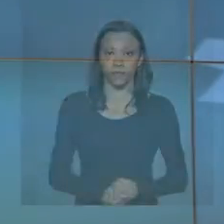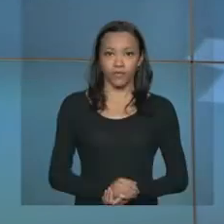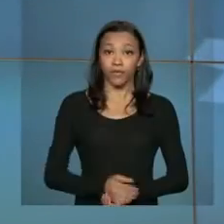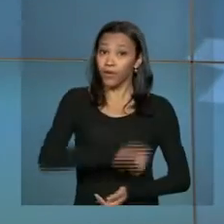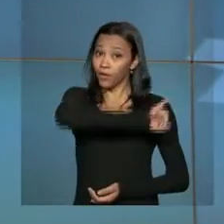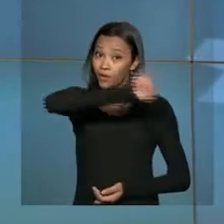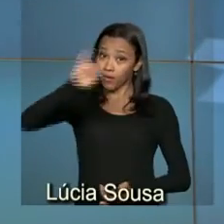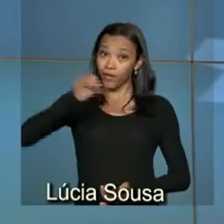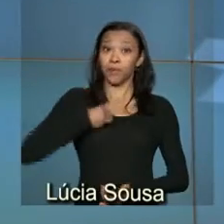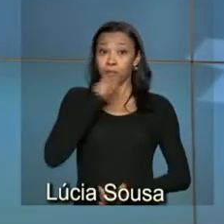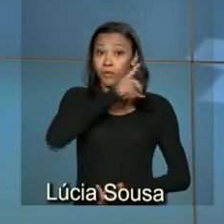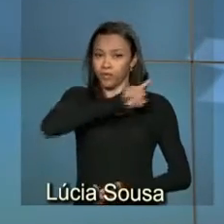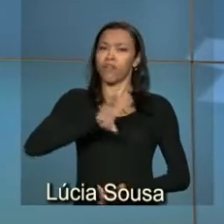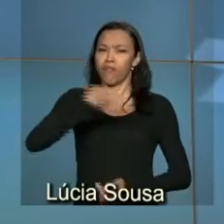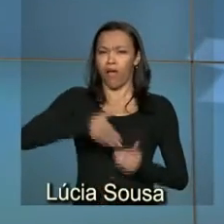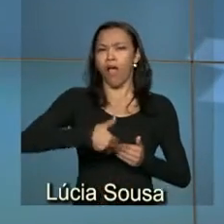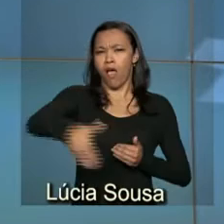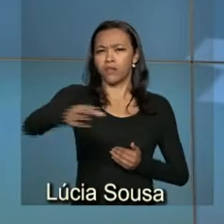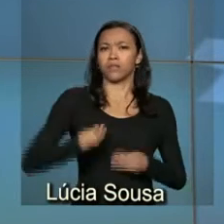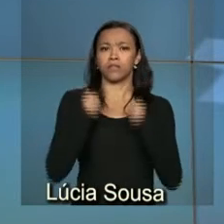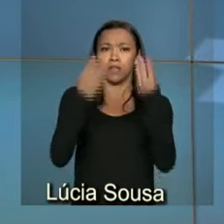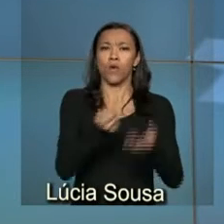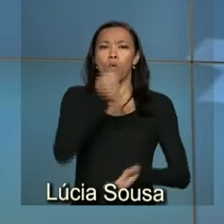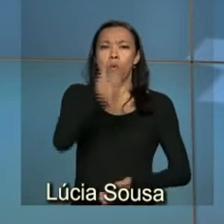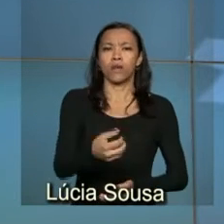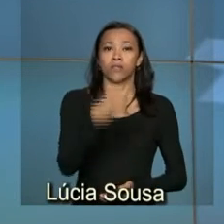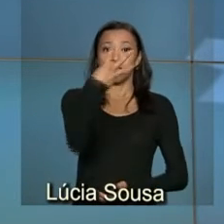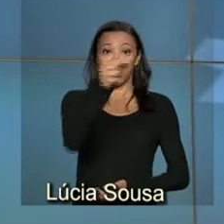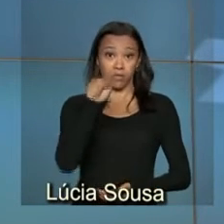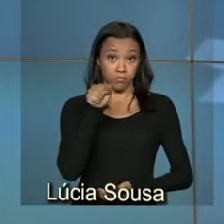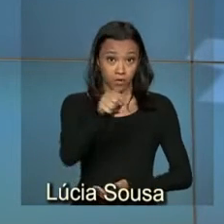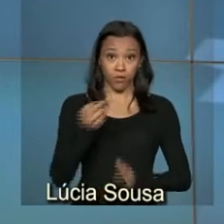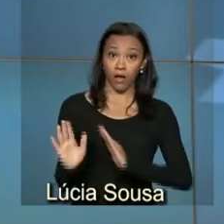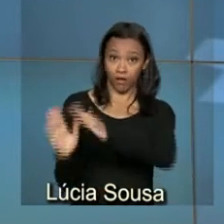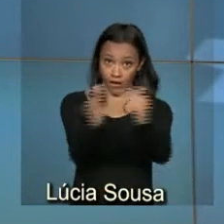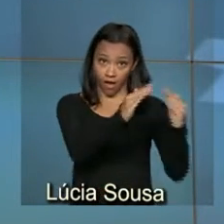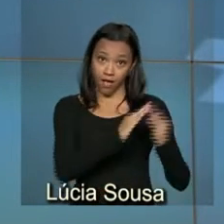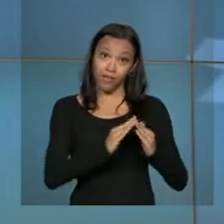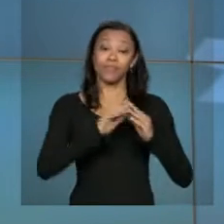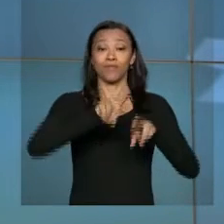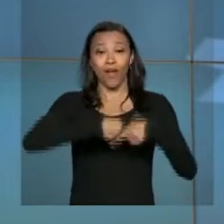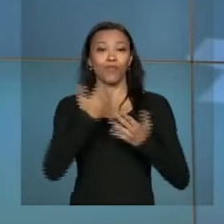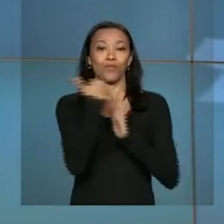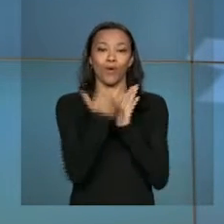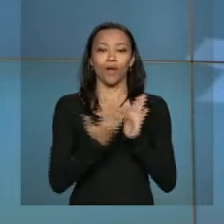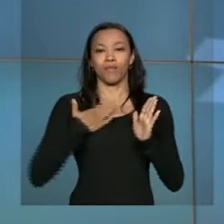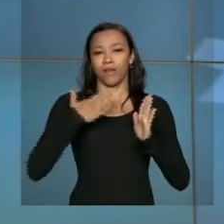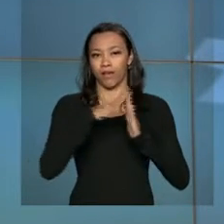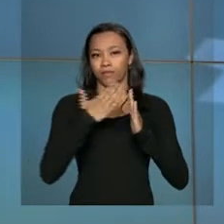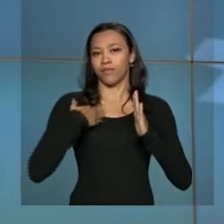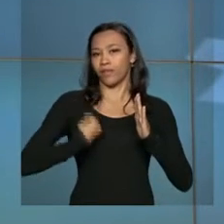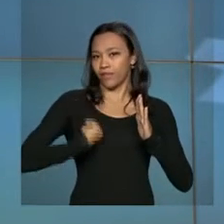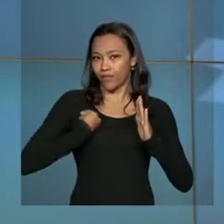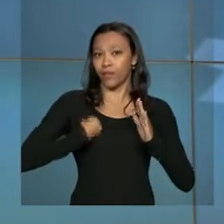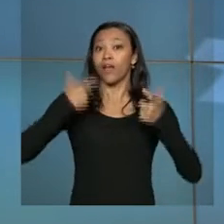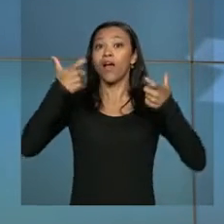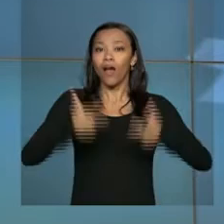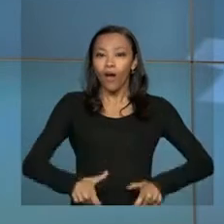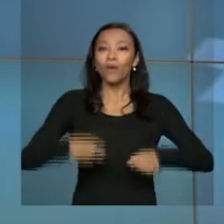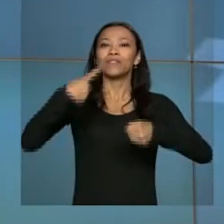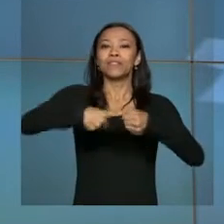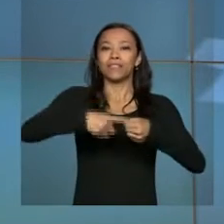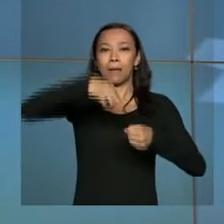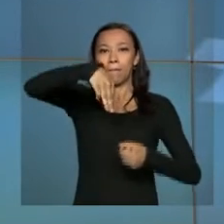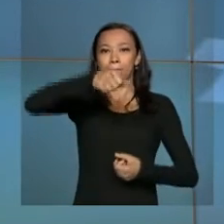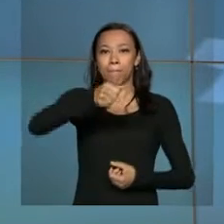Olá, bom dia. Serão entregues hoje quase 3 mil unidades habitacionais pelo programa Minha Casa Minha Vida em Maricá, no